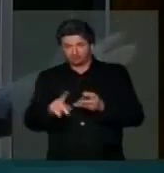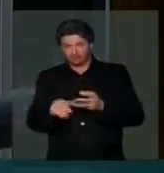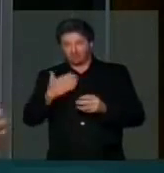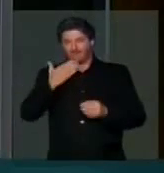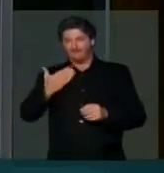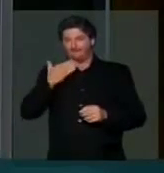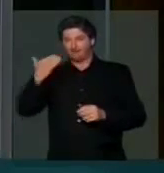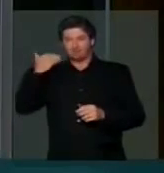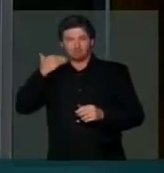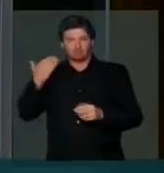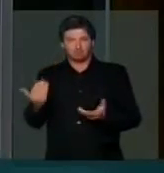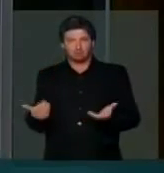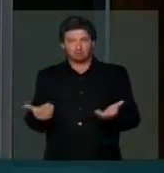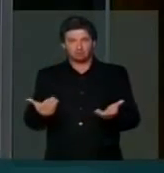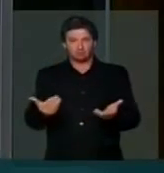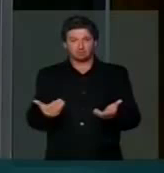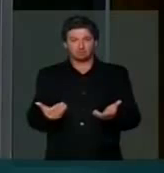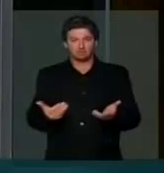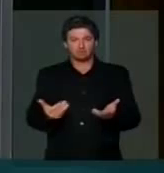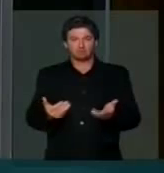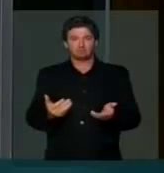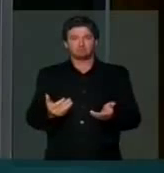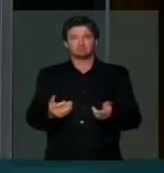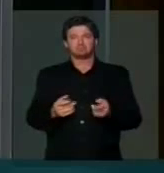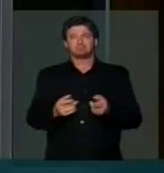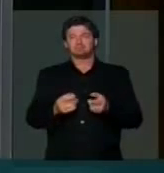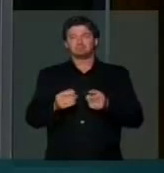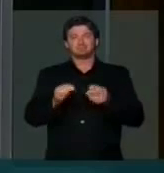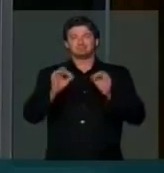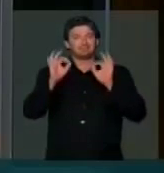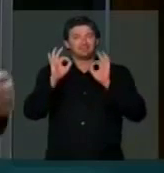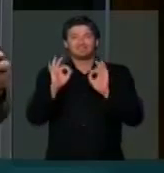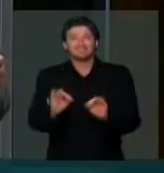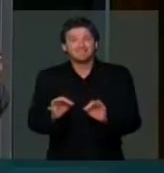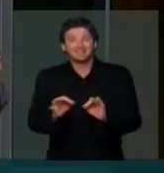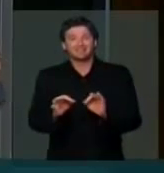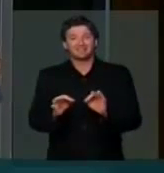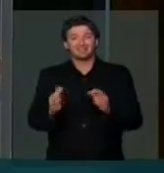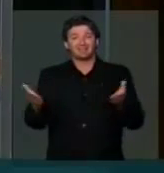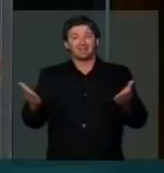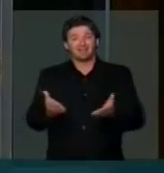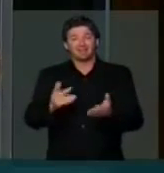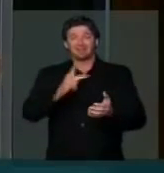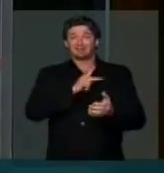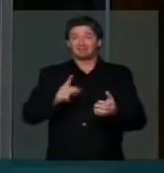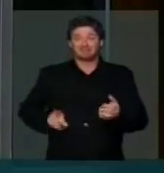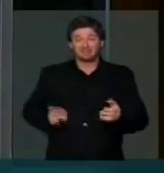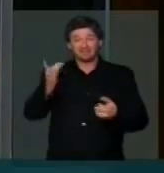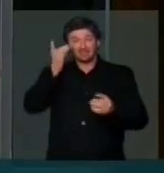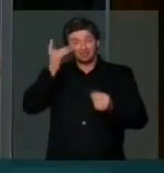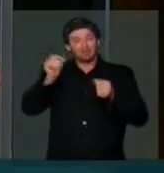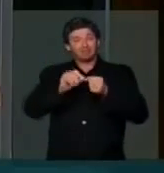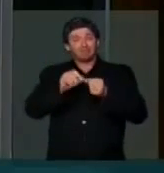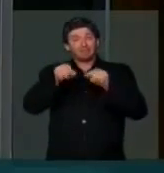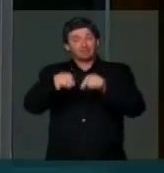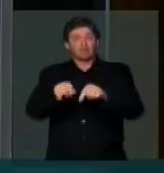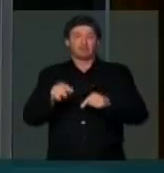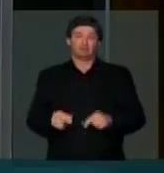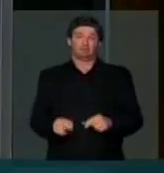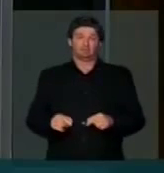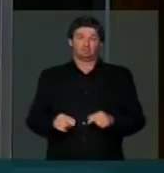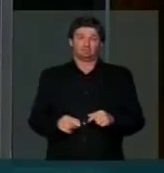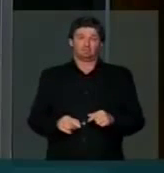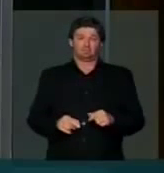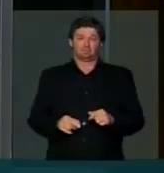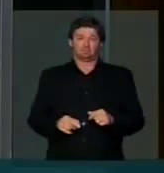privilegiar bancos, exatamente o que a atual presidenta está fazendo hoje